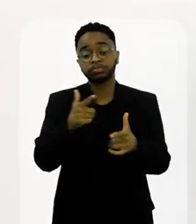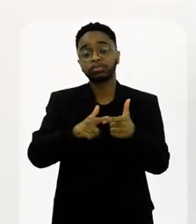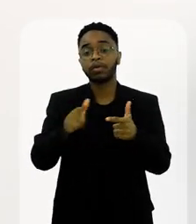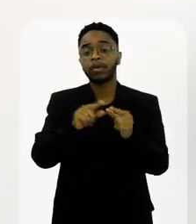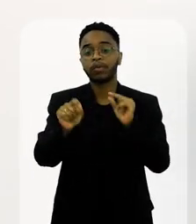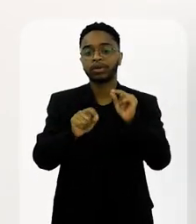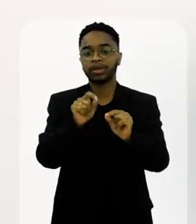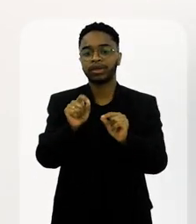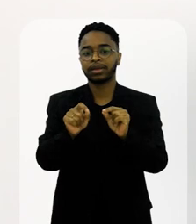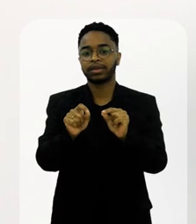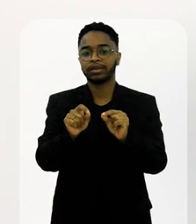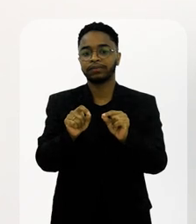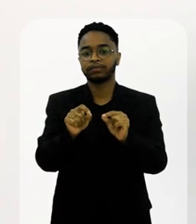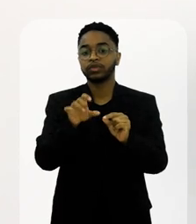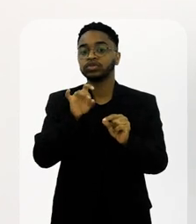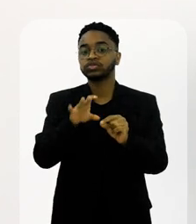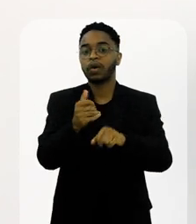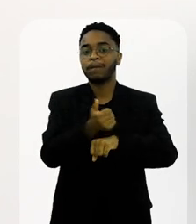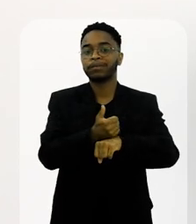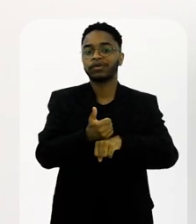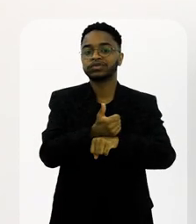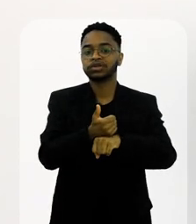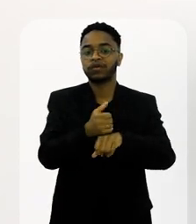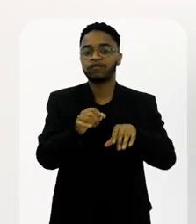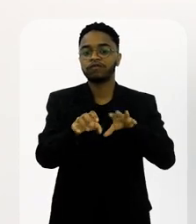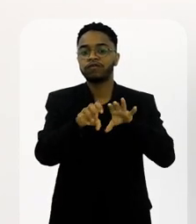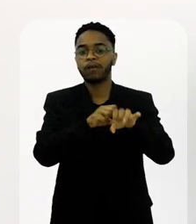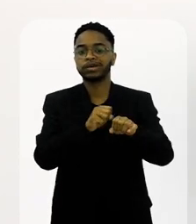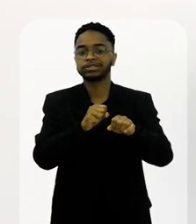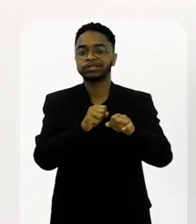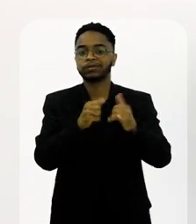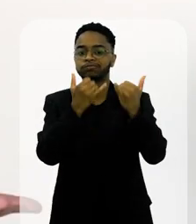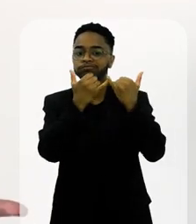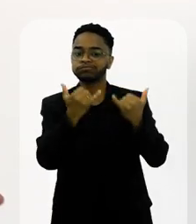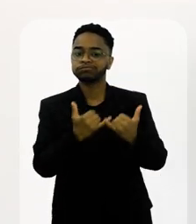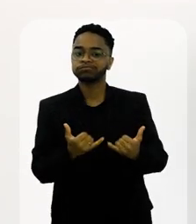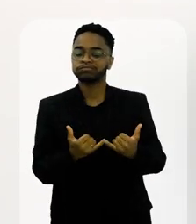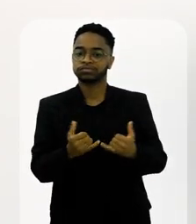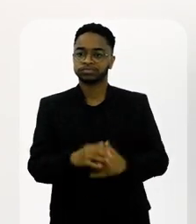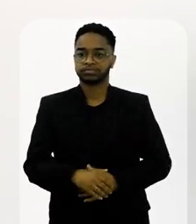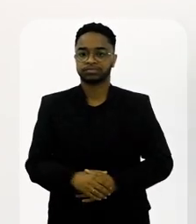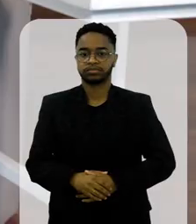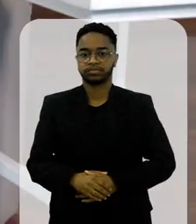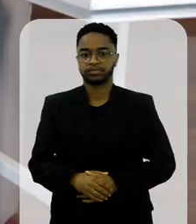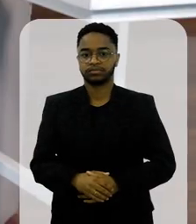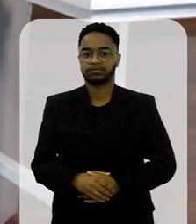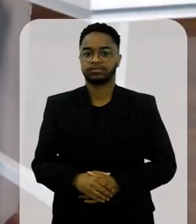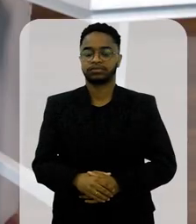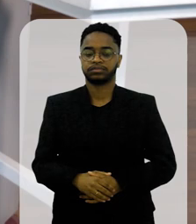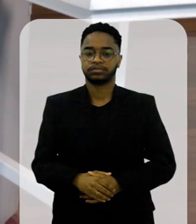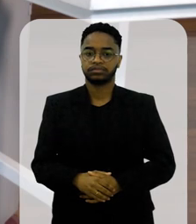julgamento é o fato dele ter profissionais com formações muito parecidas. Eu acho que também tem que,